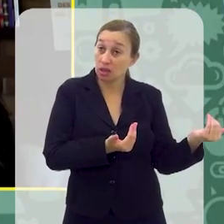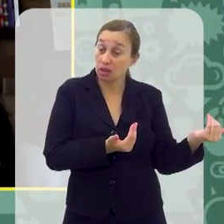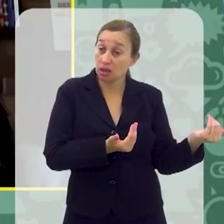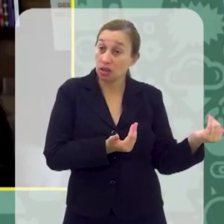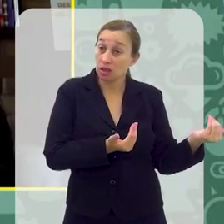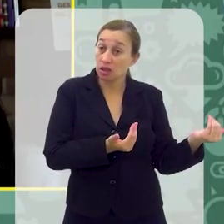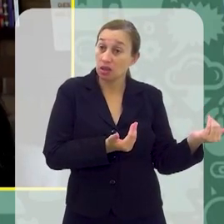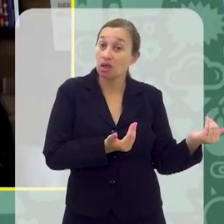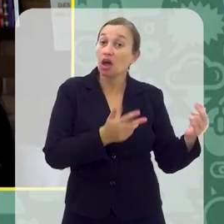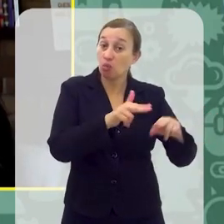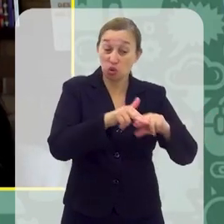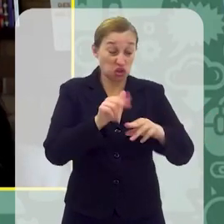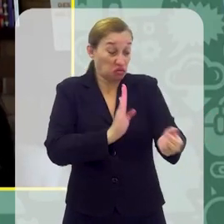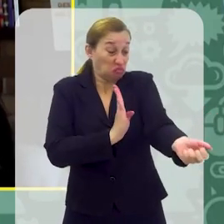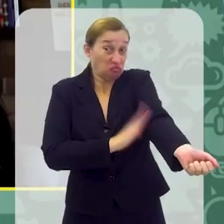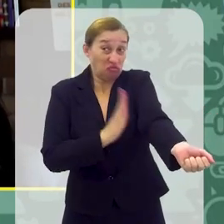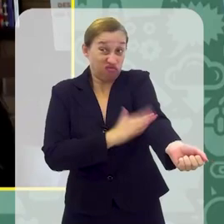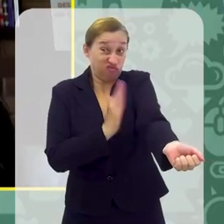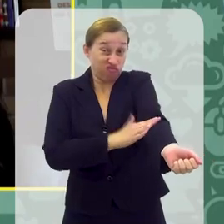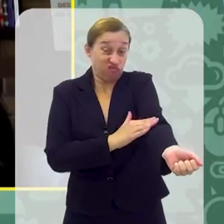nesse ciclo vicioso da internet?